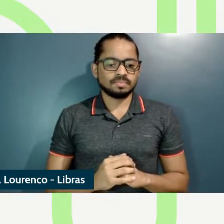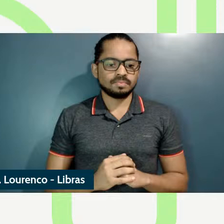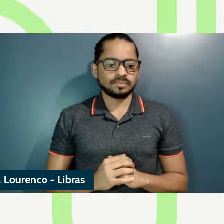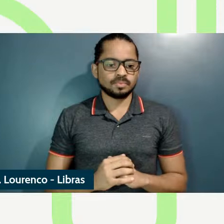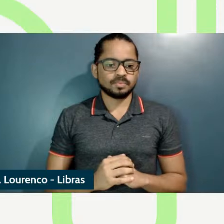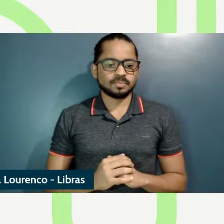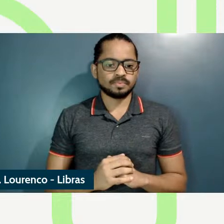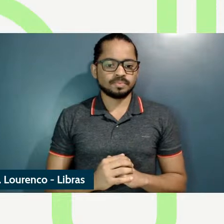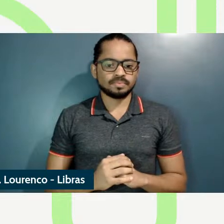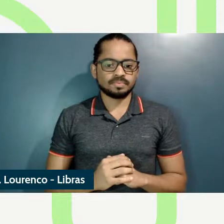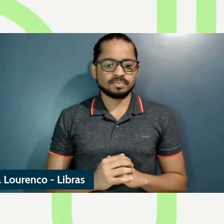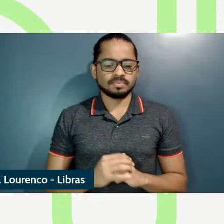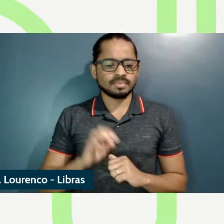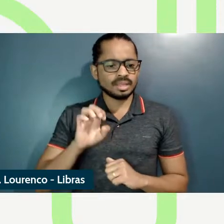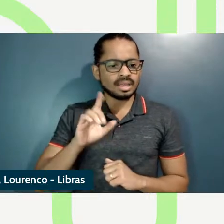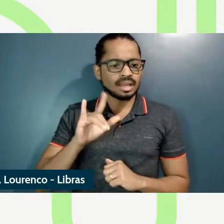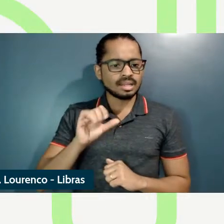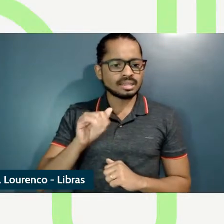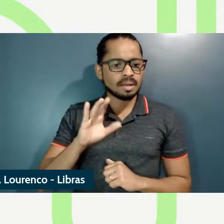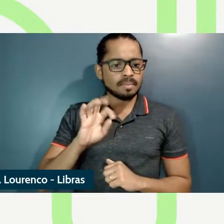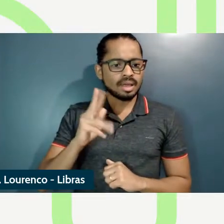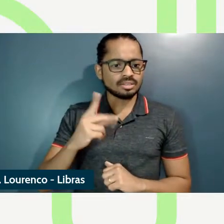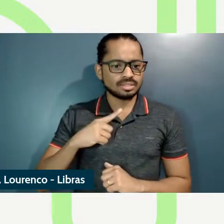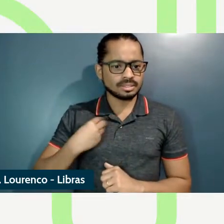Elizabeth se encontra na sala